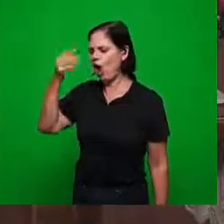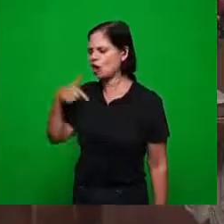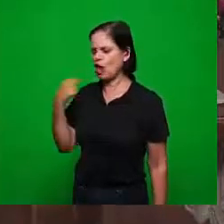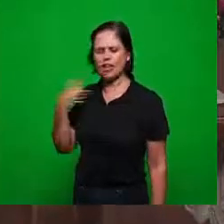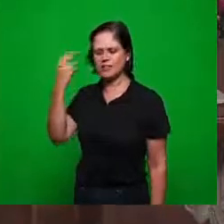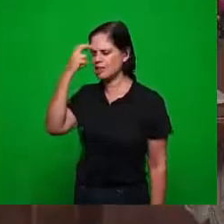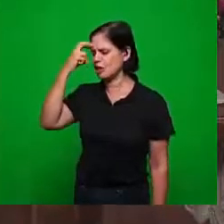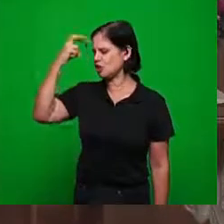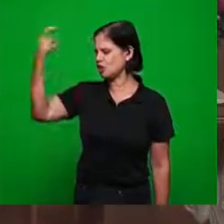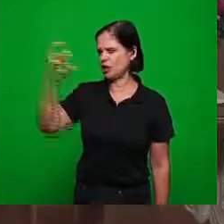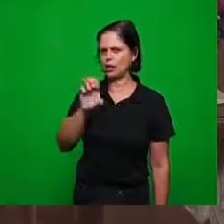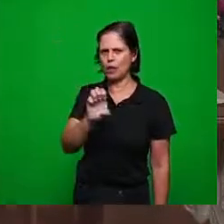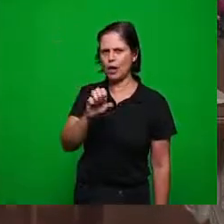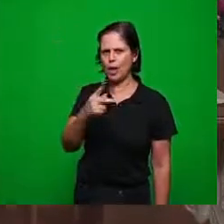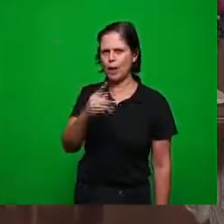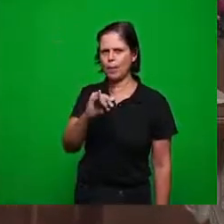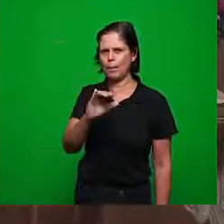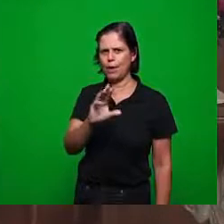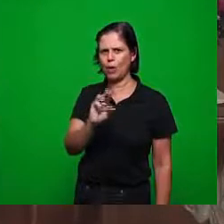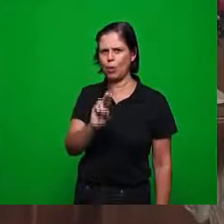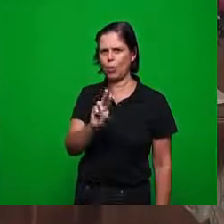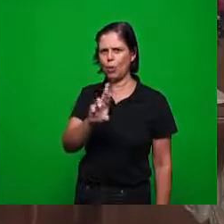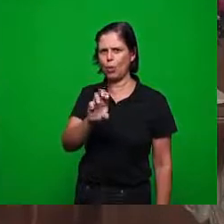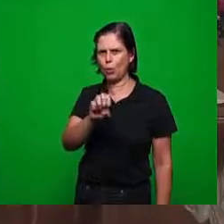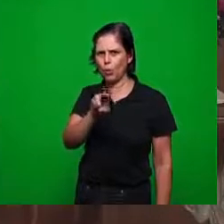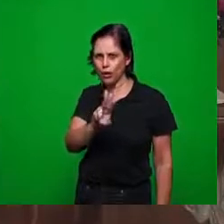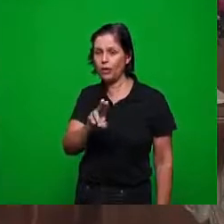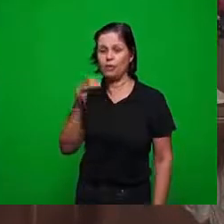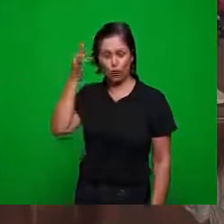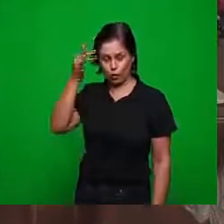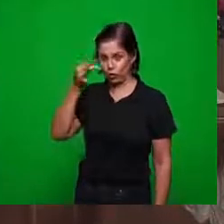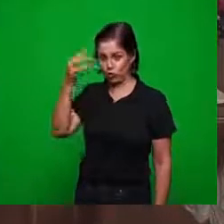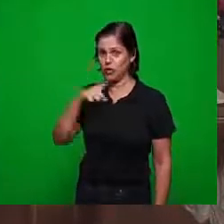picureus estoicos filosofia